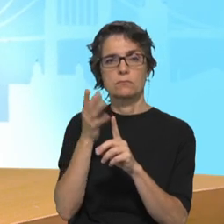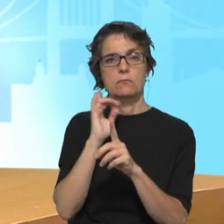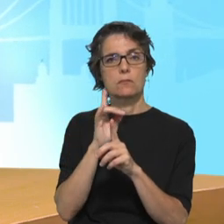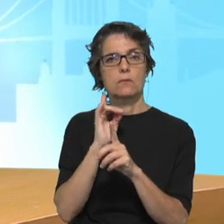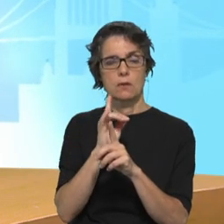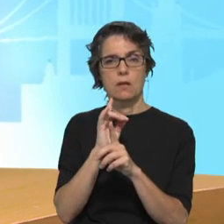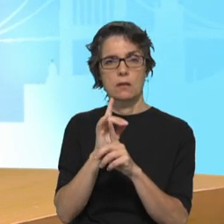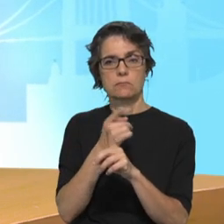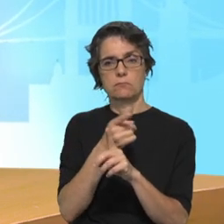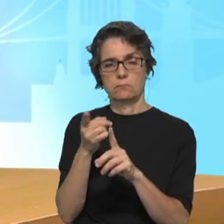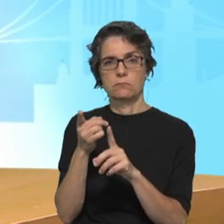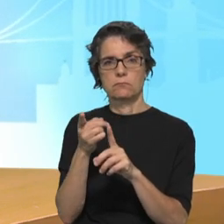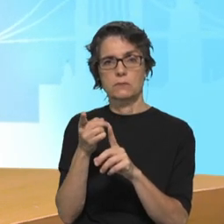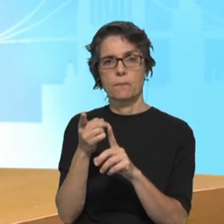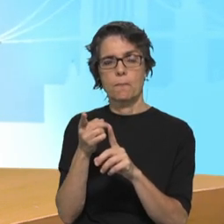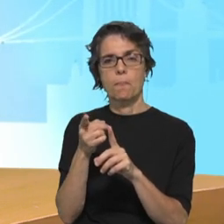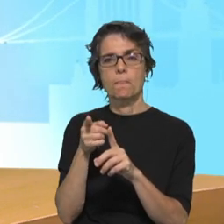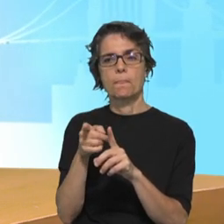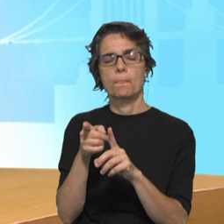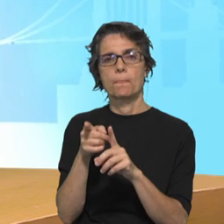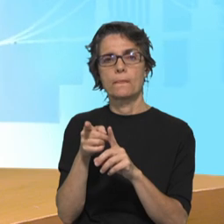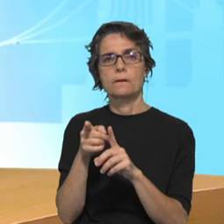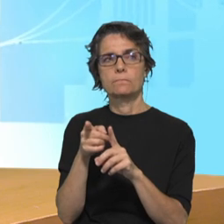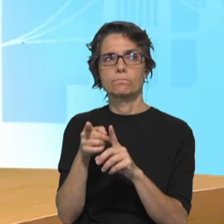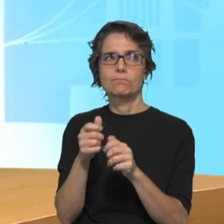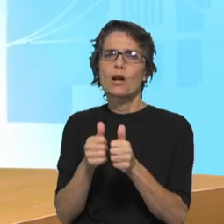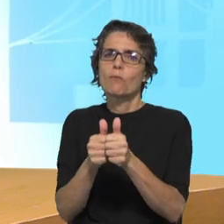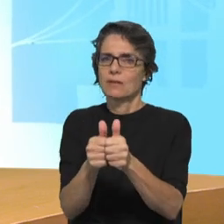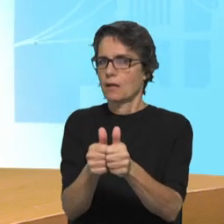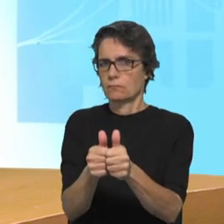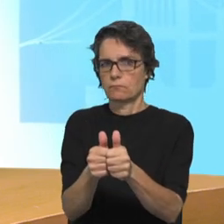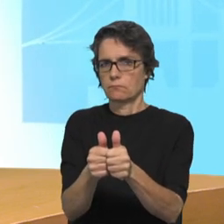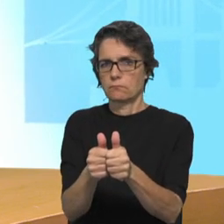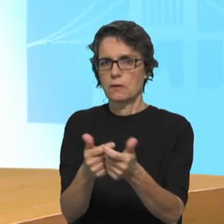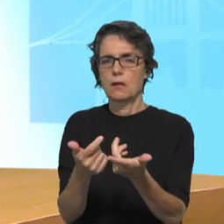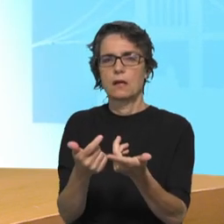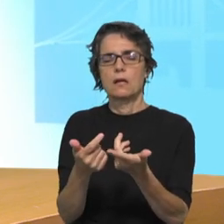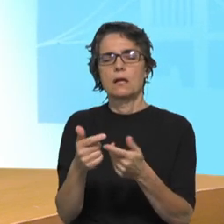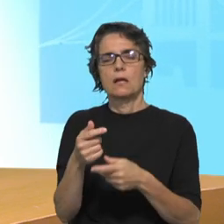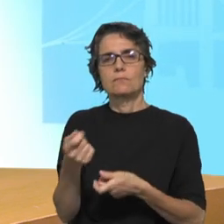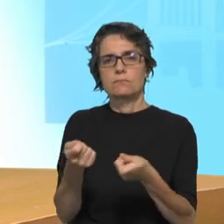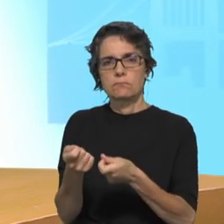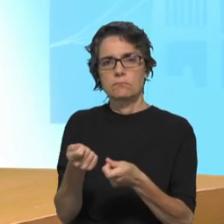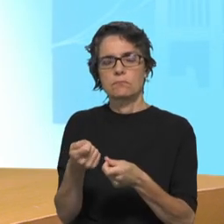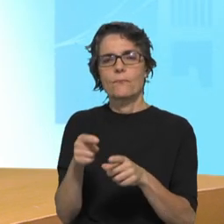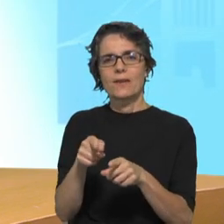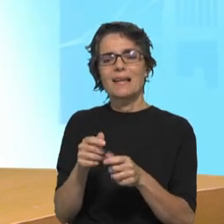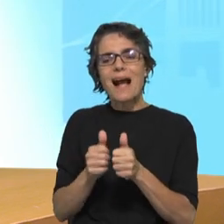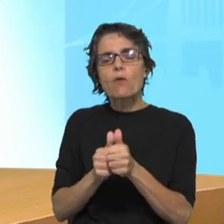acompanhar, não diria de guiar ou de dirigir, mas de